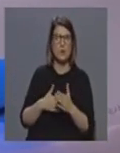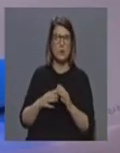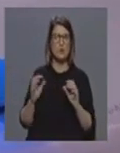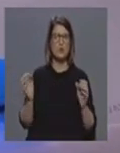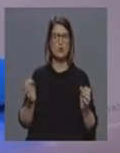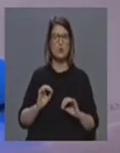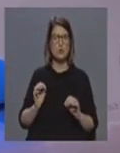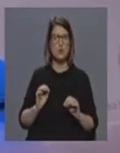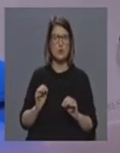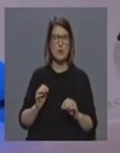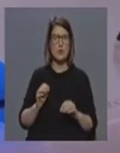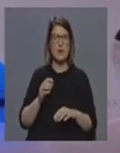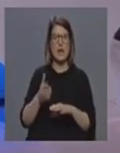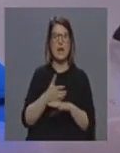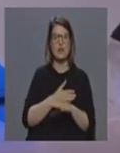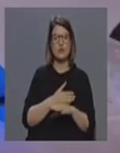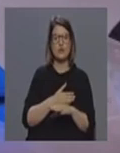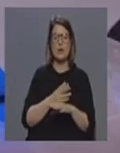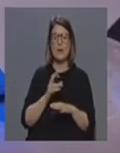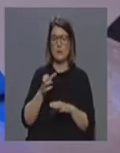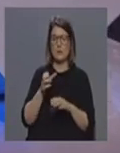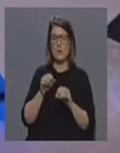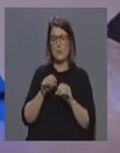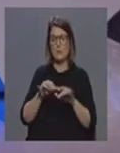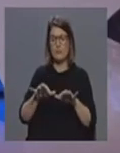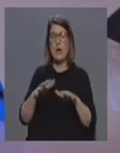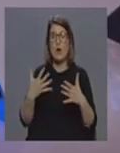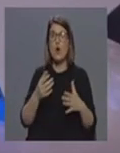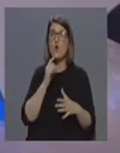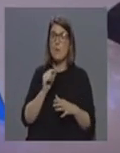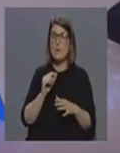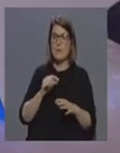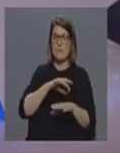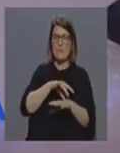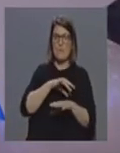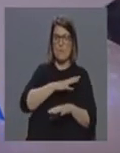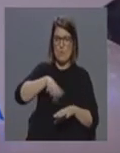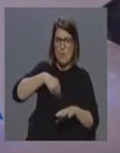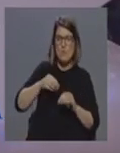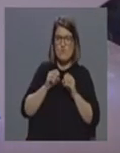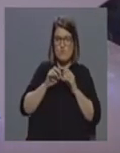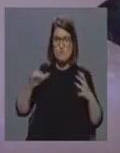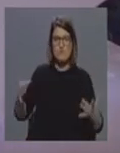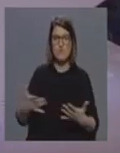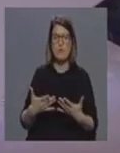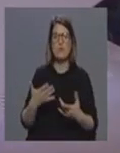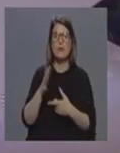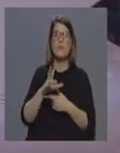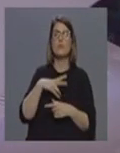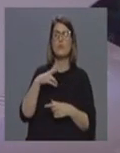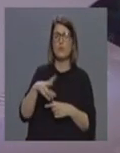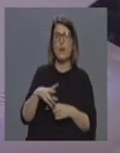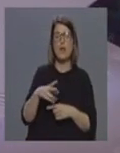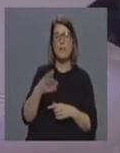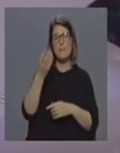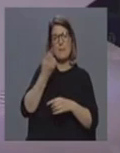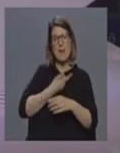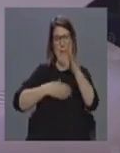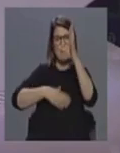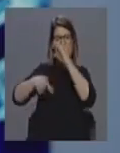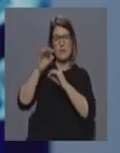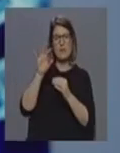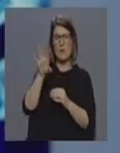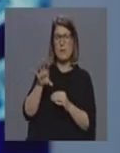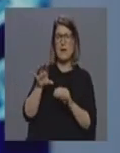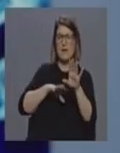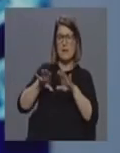Na altura, a epidemia, agora já a pandemia. Portugal tem, no exemplo da Itália, algo a aprender? Claro, e neste caso